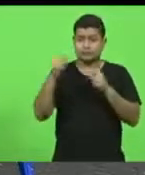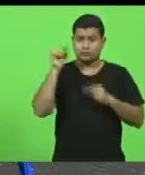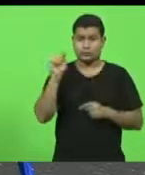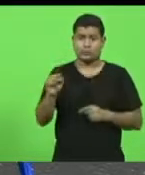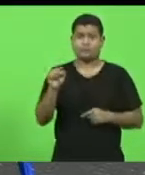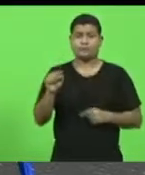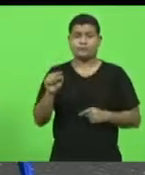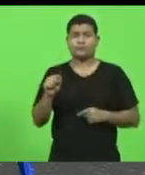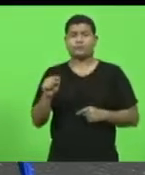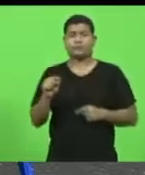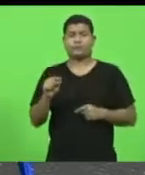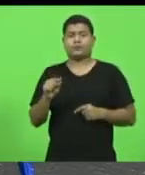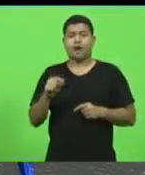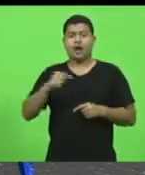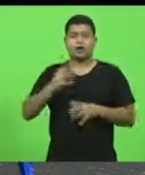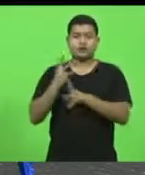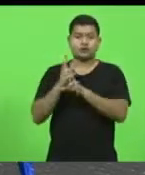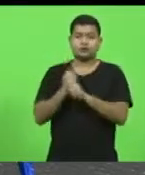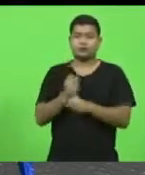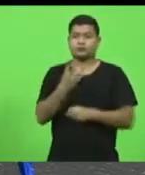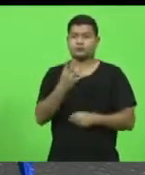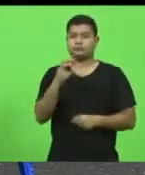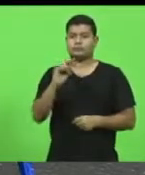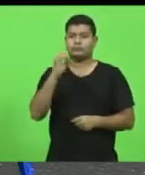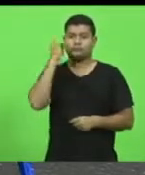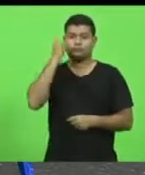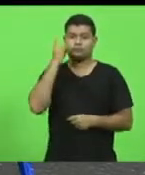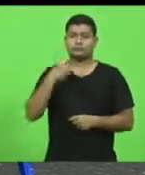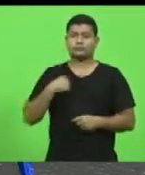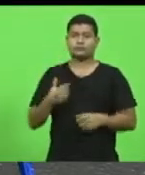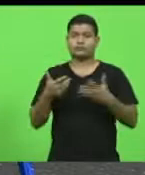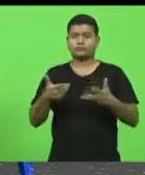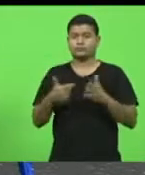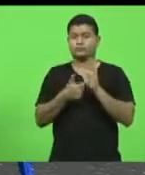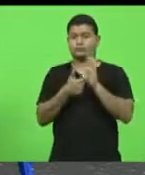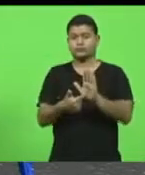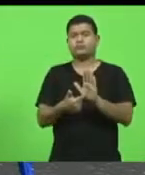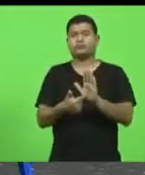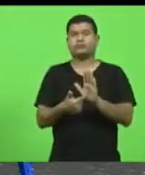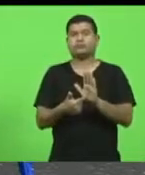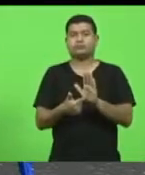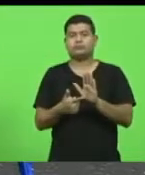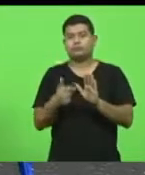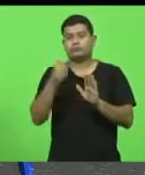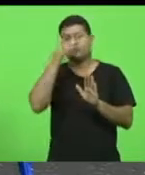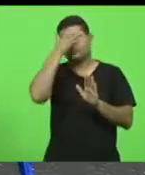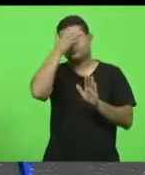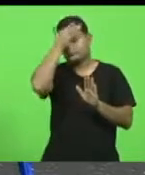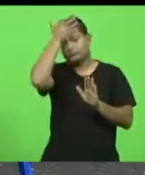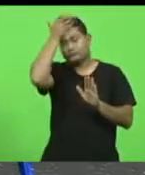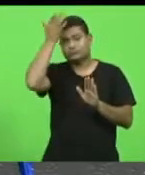integrado por 40 deputados, quero trazer aqui esta